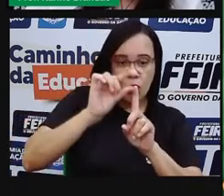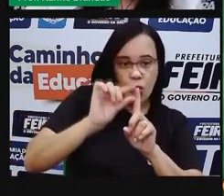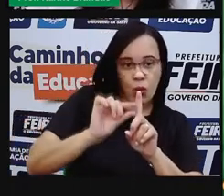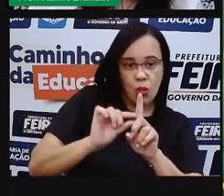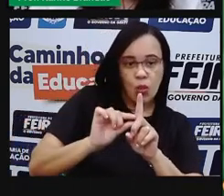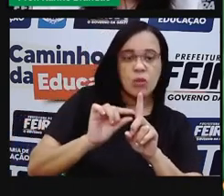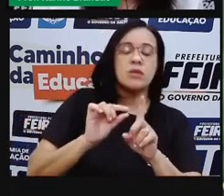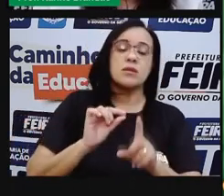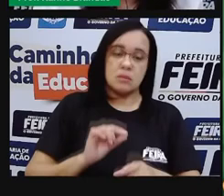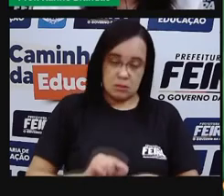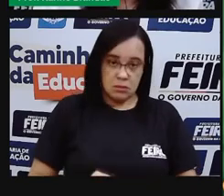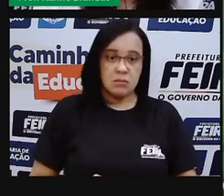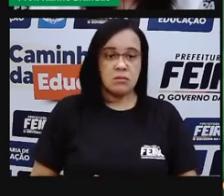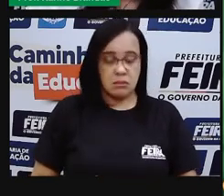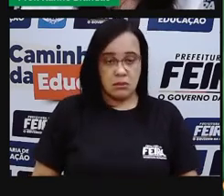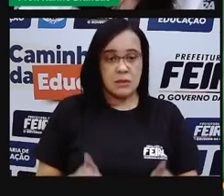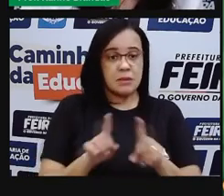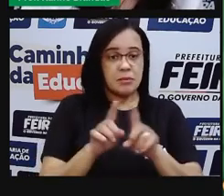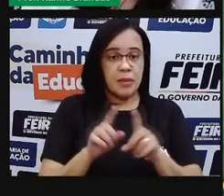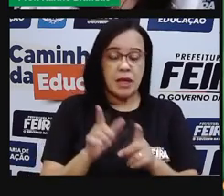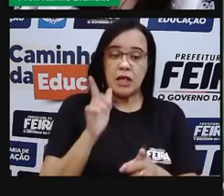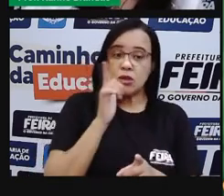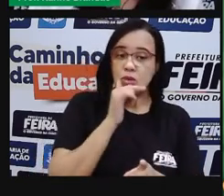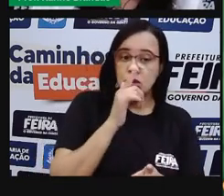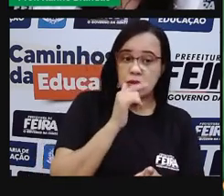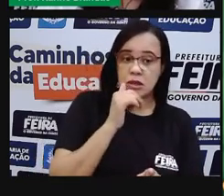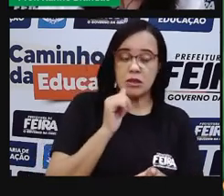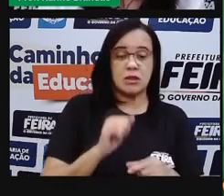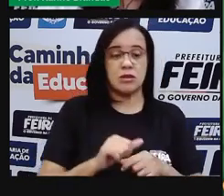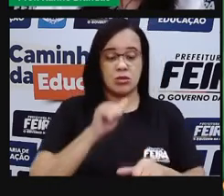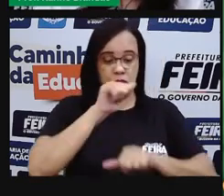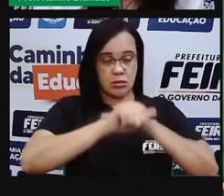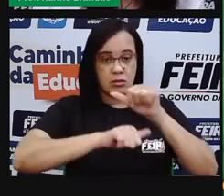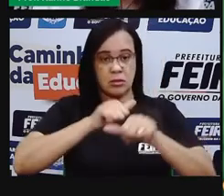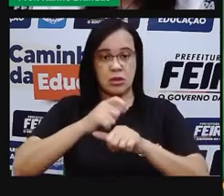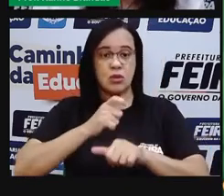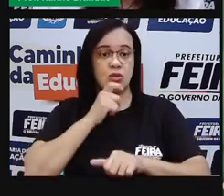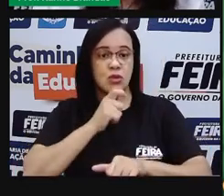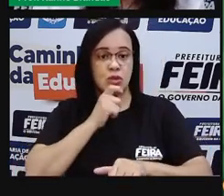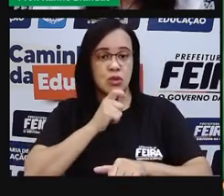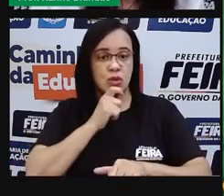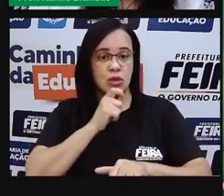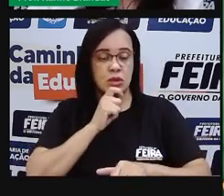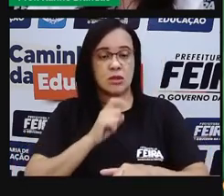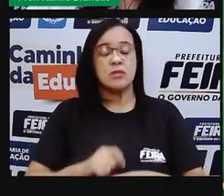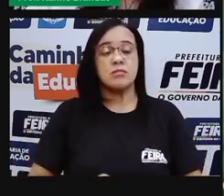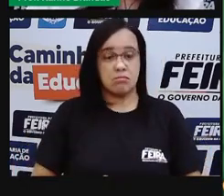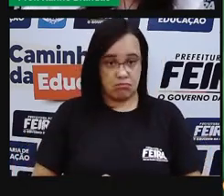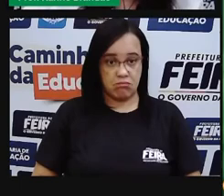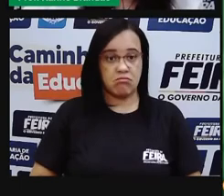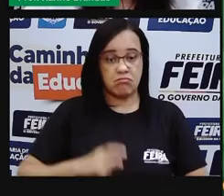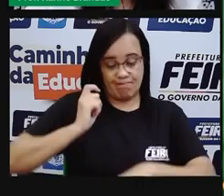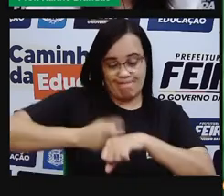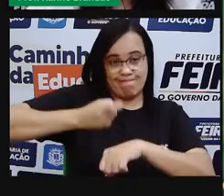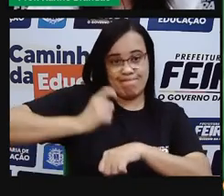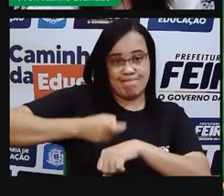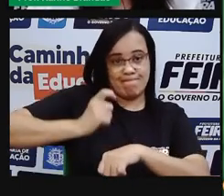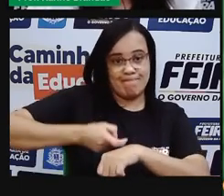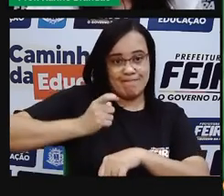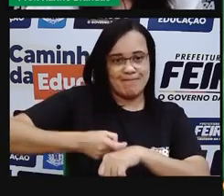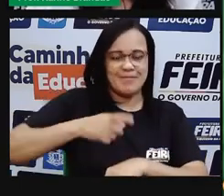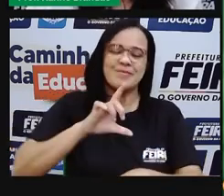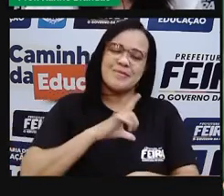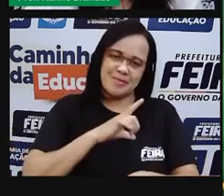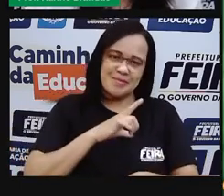condensação. Do líquido para o sólido, o mais fácil de todos, solidificação.